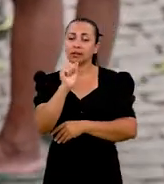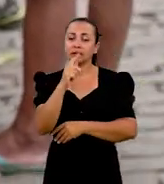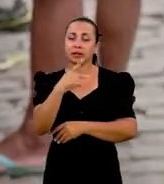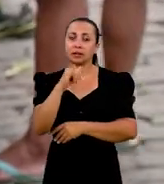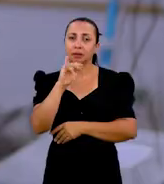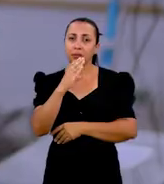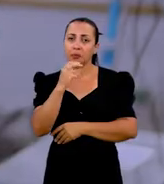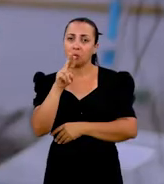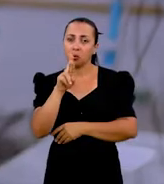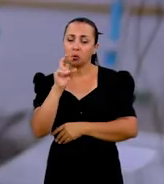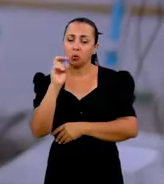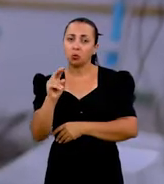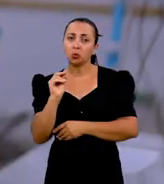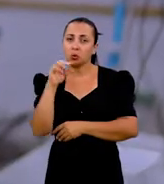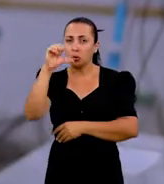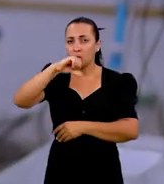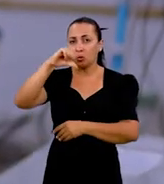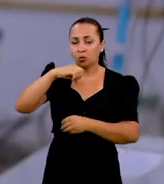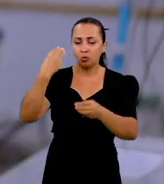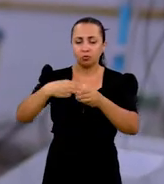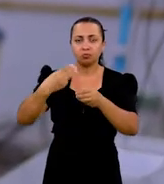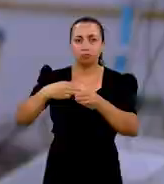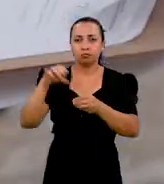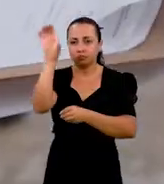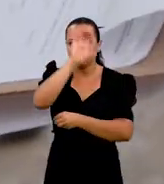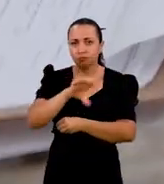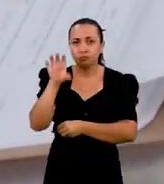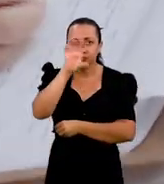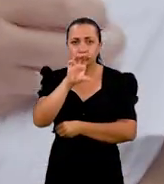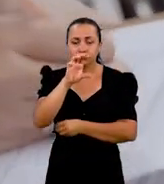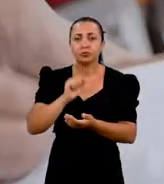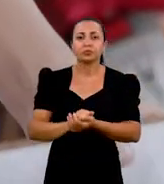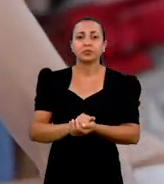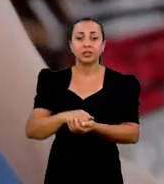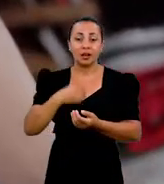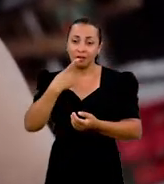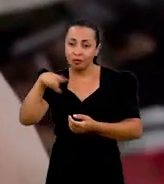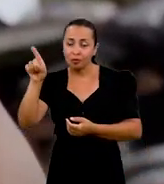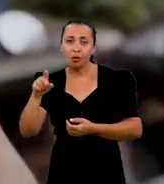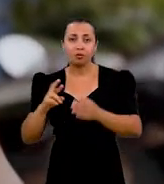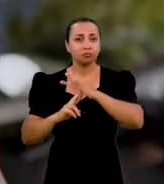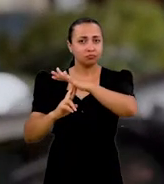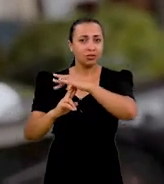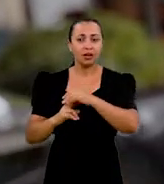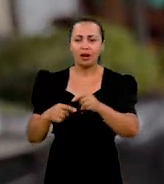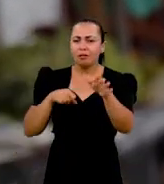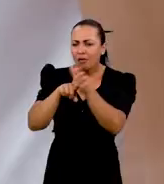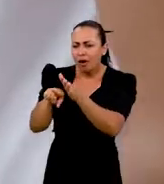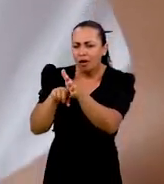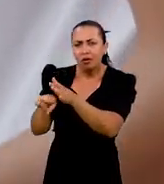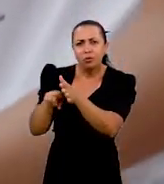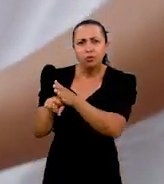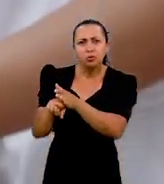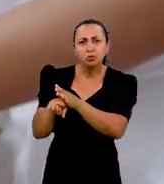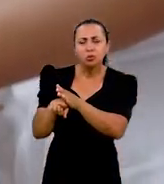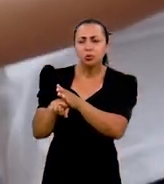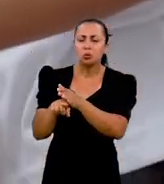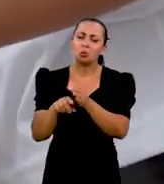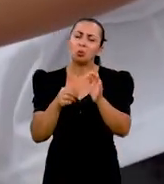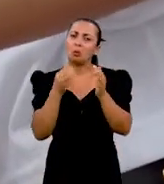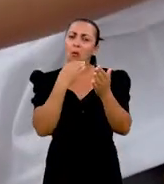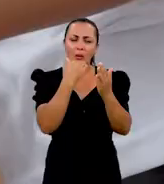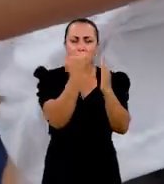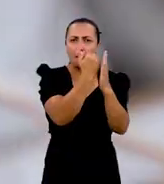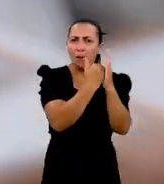Itapicuru, dos nove municípios que compõem esse território. Então, a gente foi à feira e perguntou,